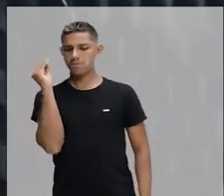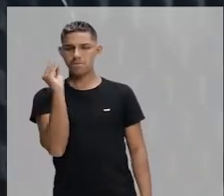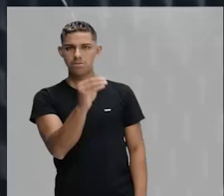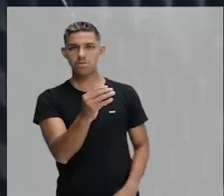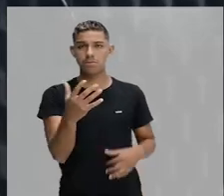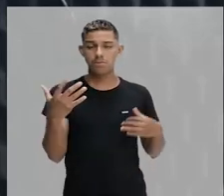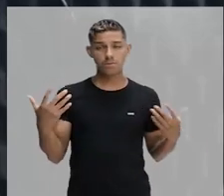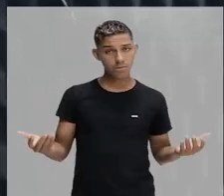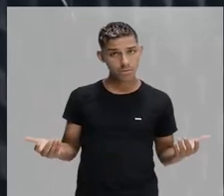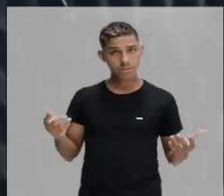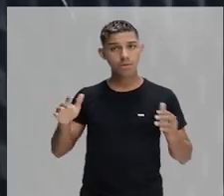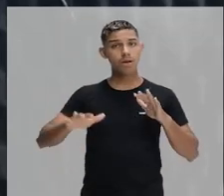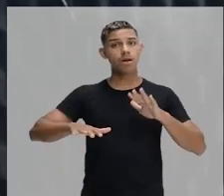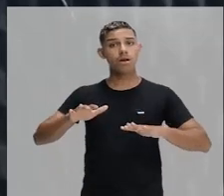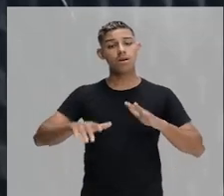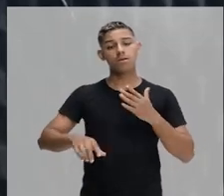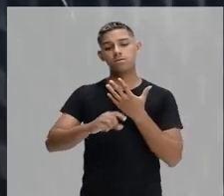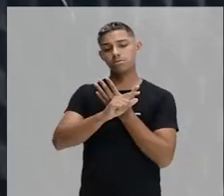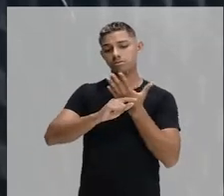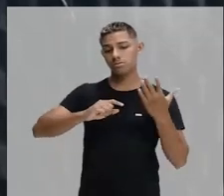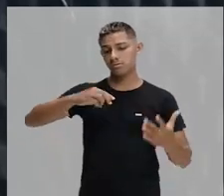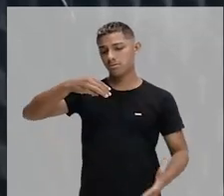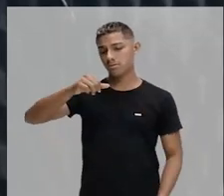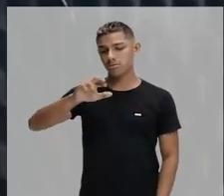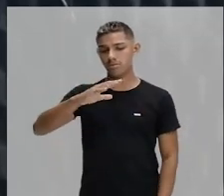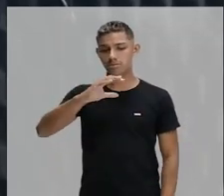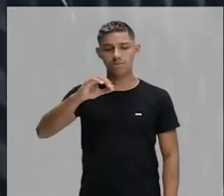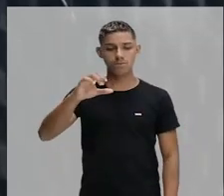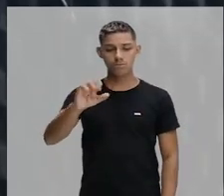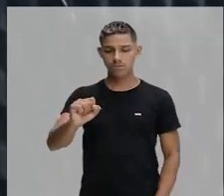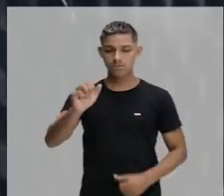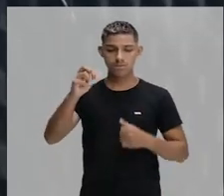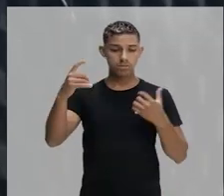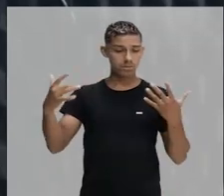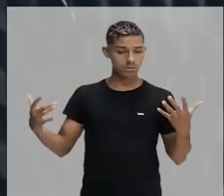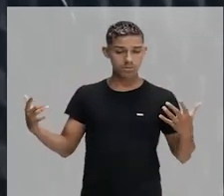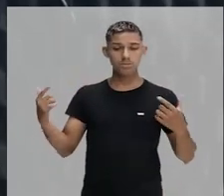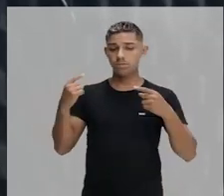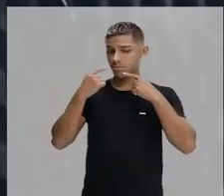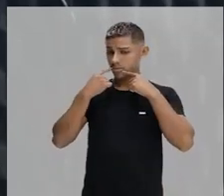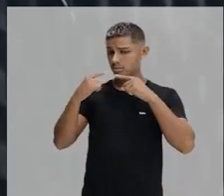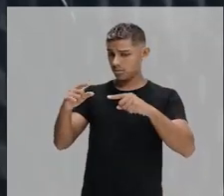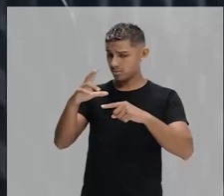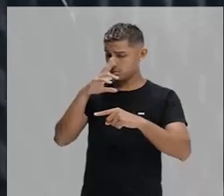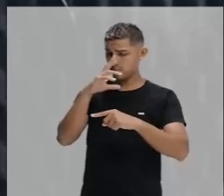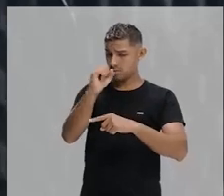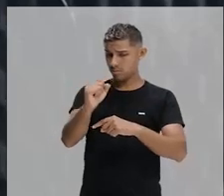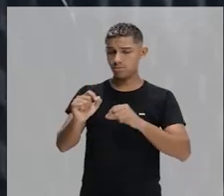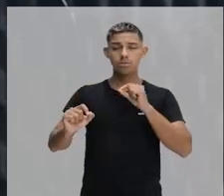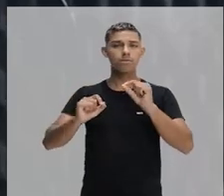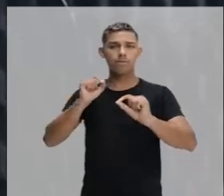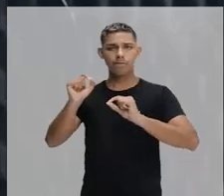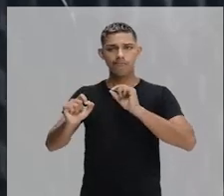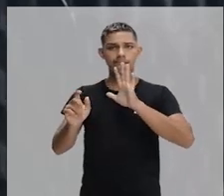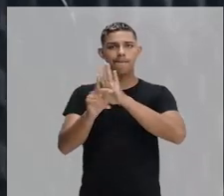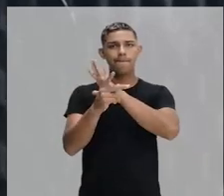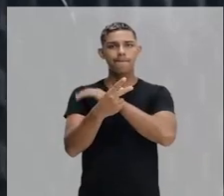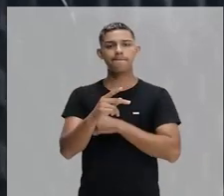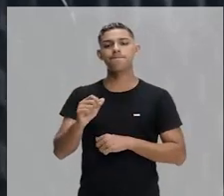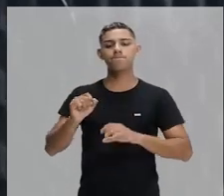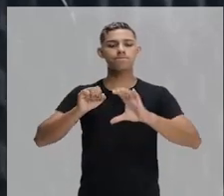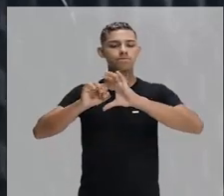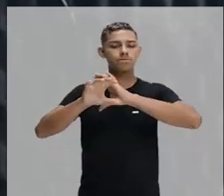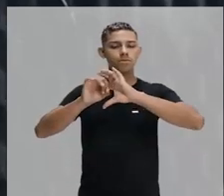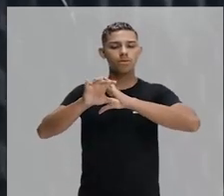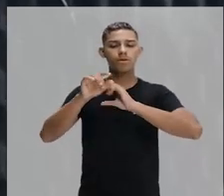diz. Inclusive, Marcos Bagno, ele faz uma crítica bem forte em relação a isso, a Rede Globo.